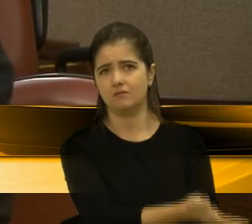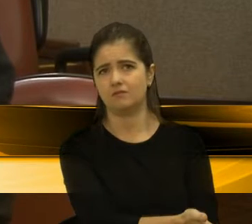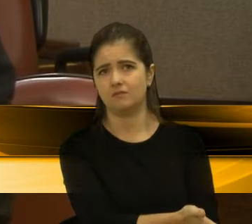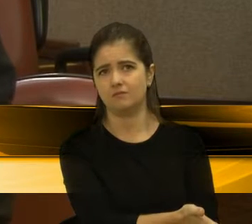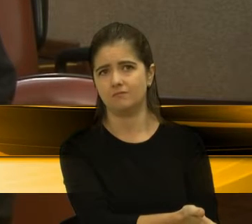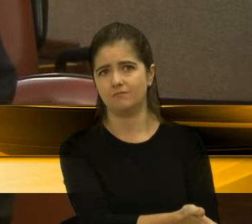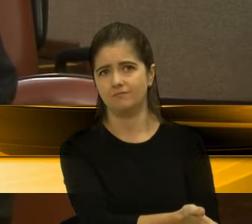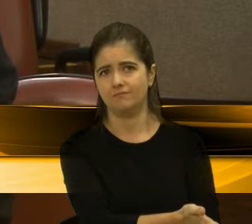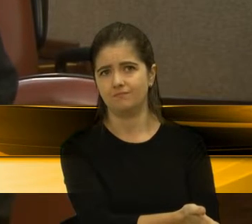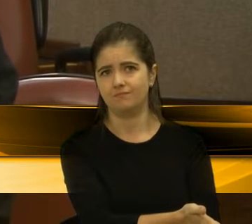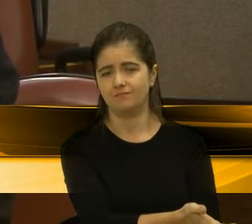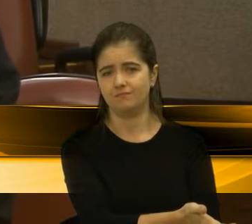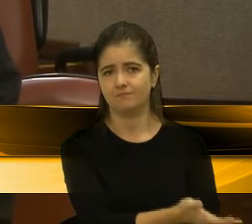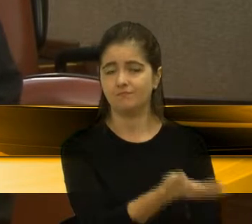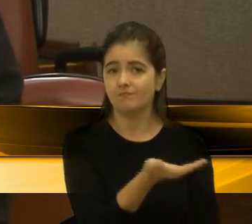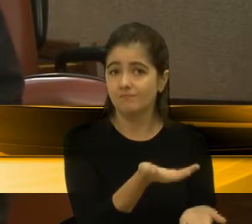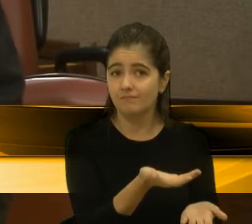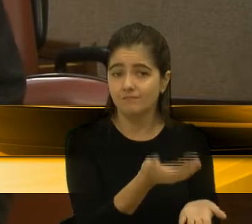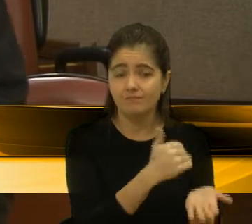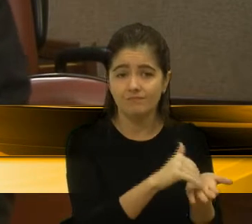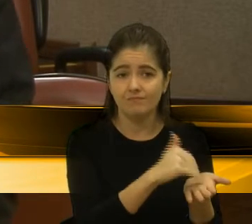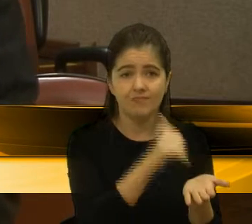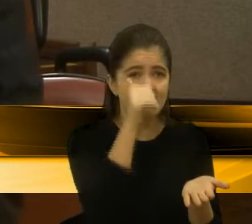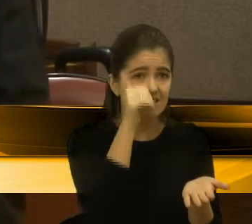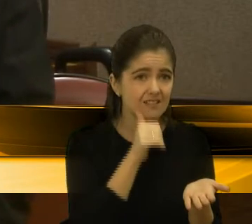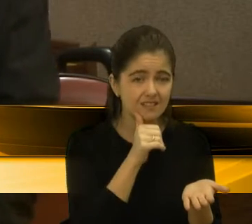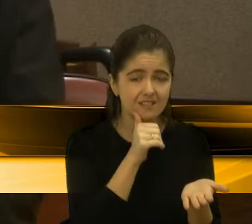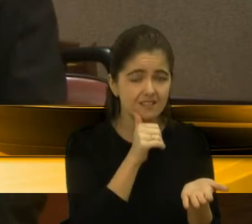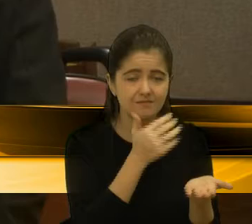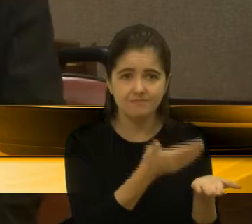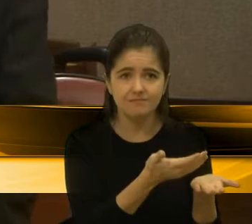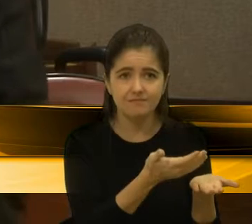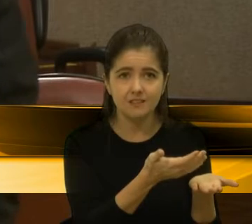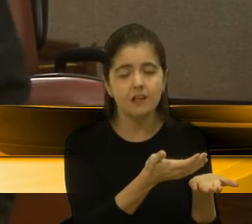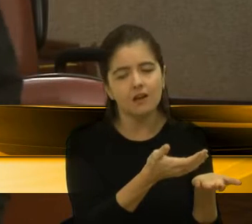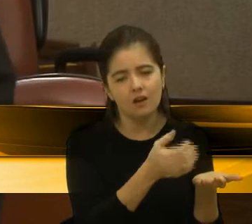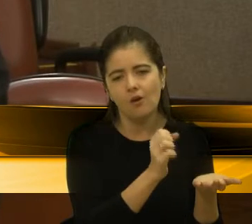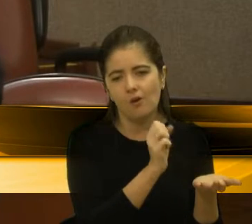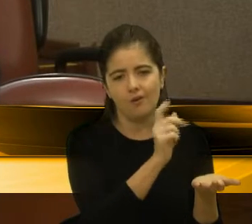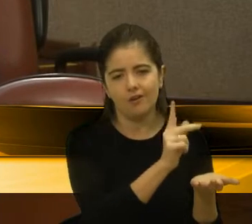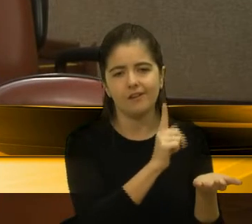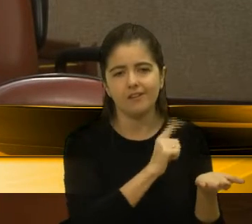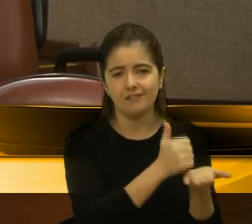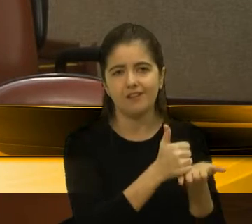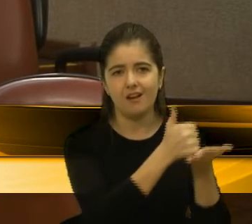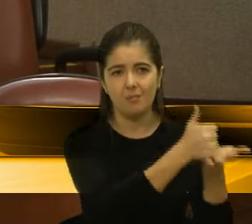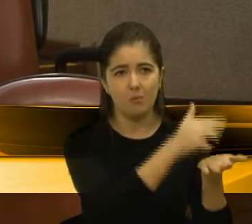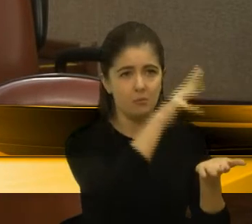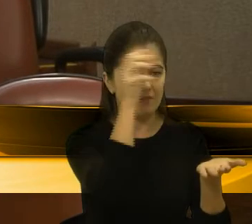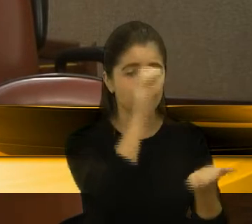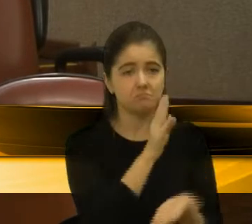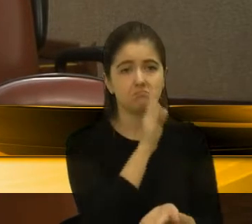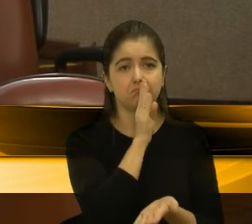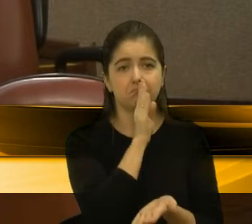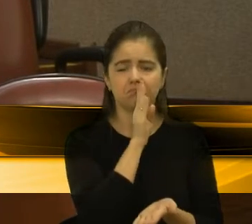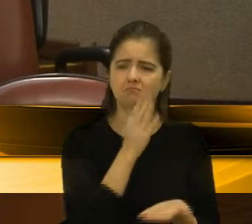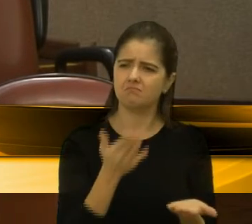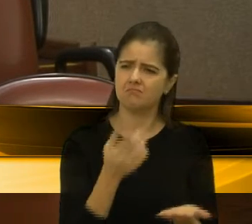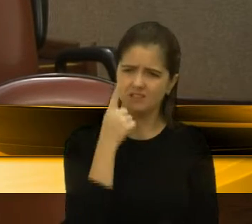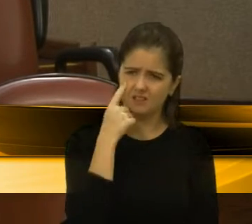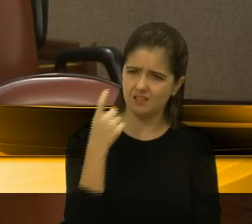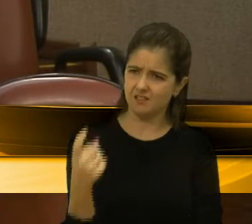da secretária, obviamente, respaldada pelo senhor prefeito, que ficou quieto, interessante,